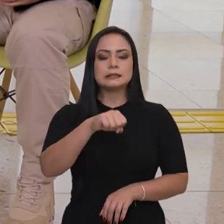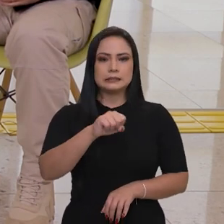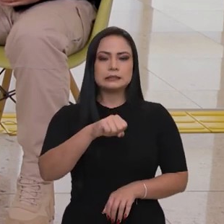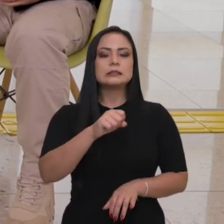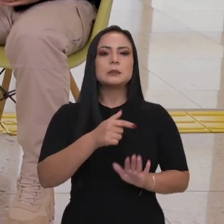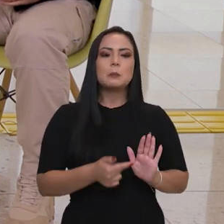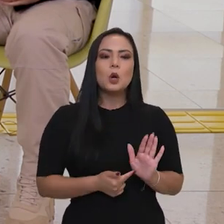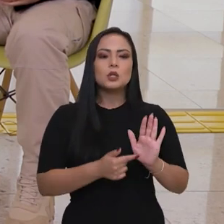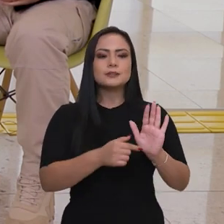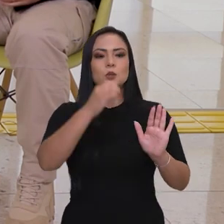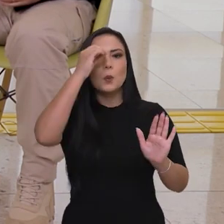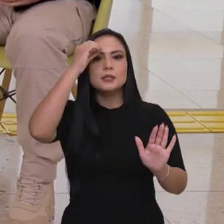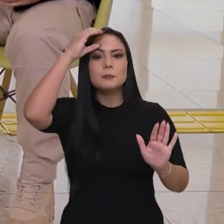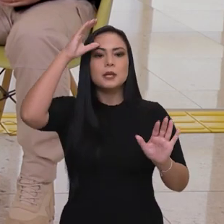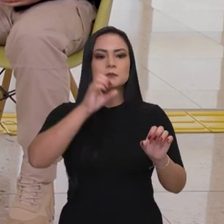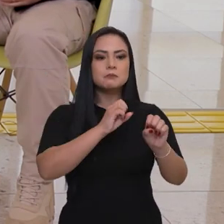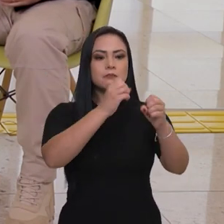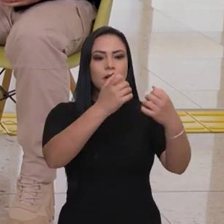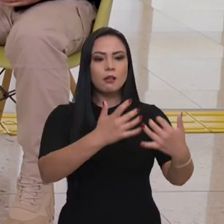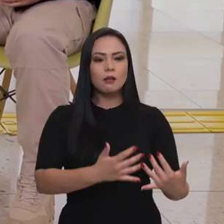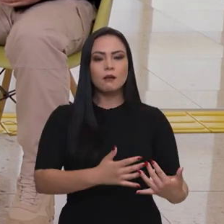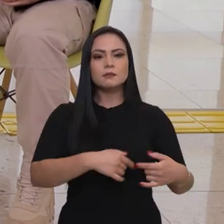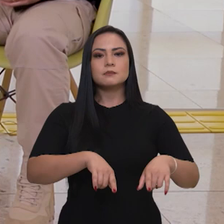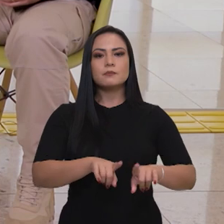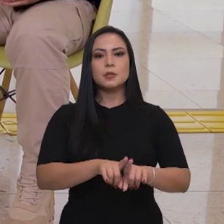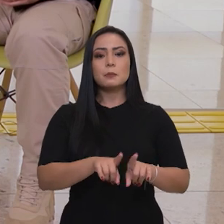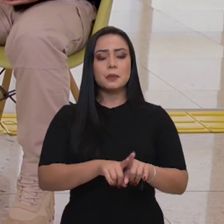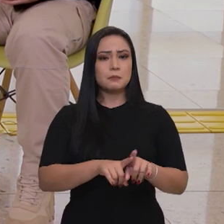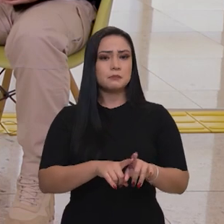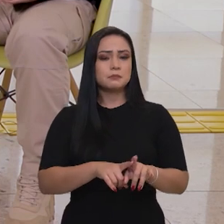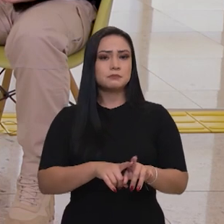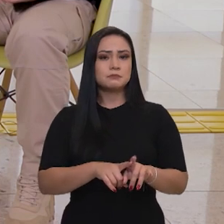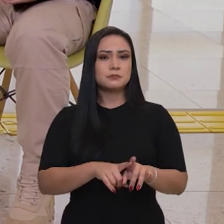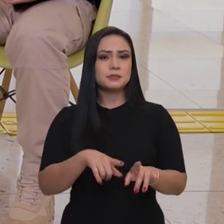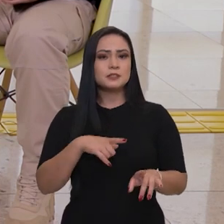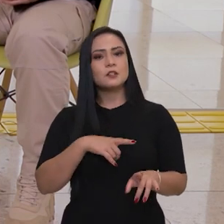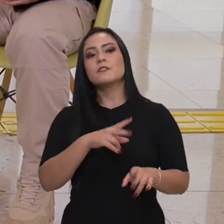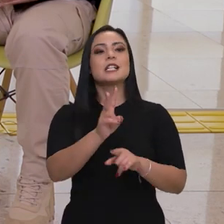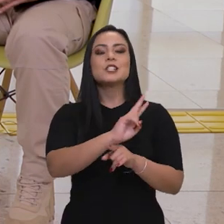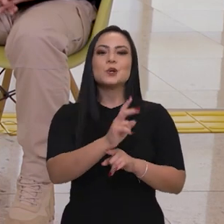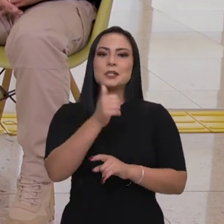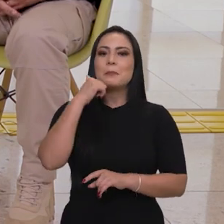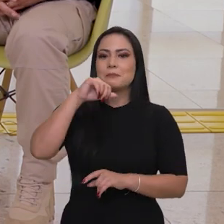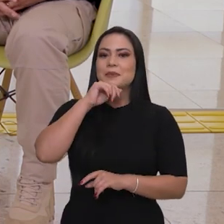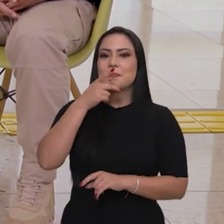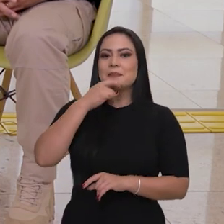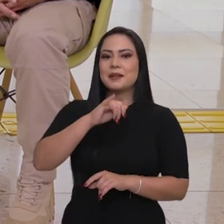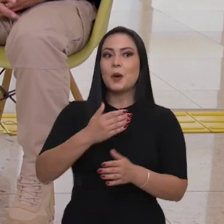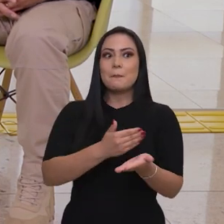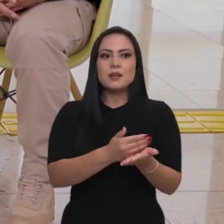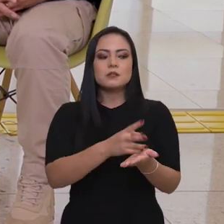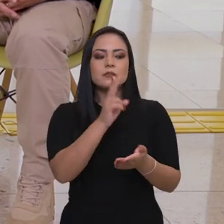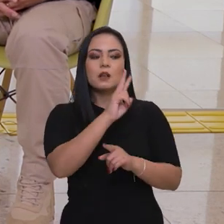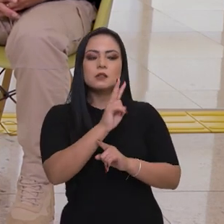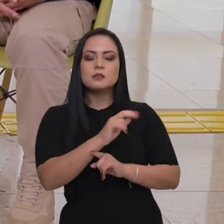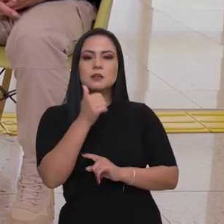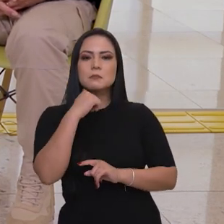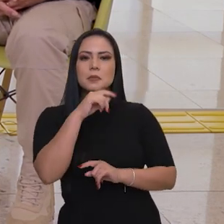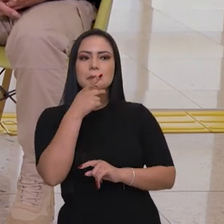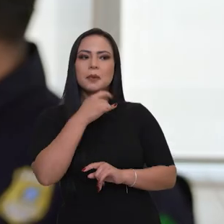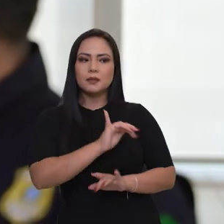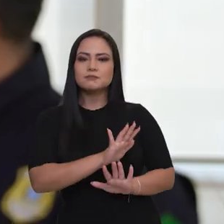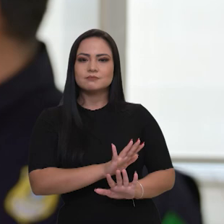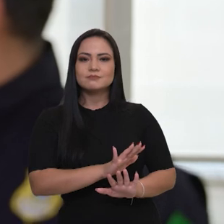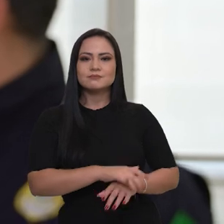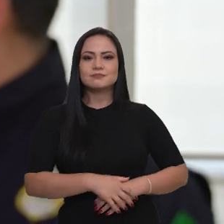elas servem inclusive de co-fiscalizadores dos pais, porque ela começa a fiscalizar os próprios pais, mas